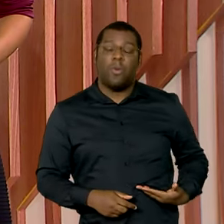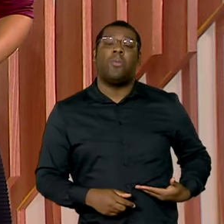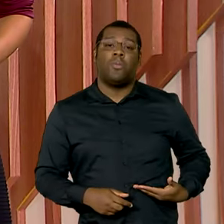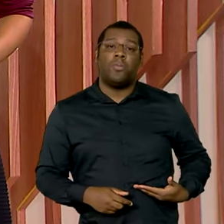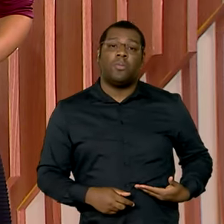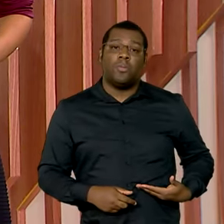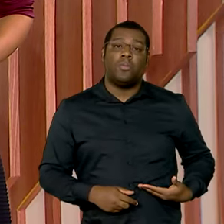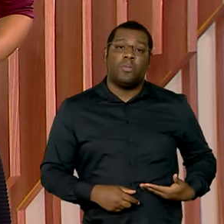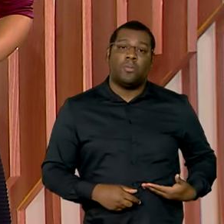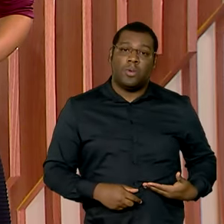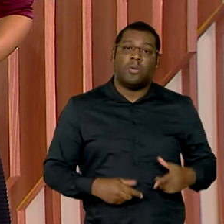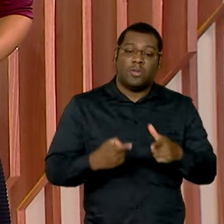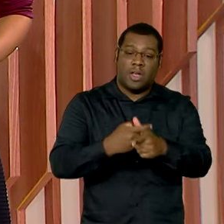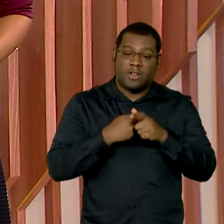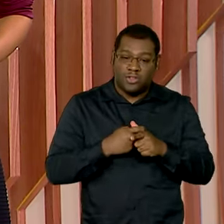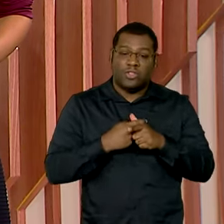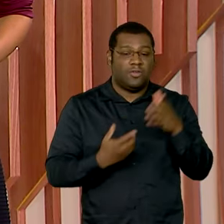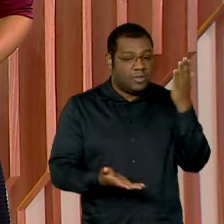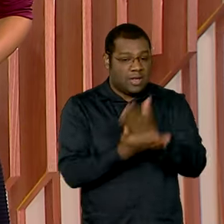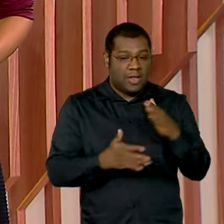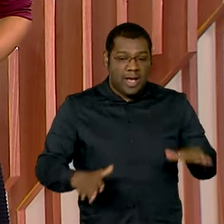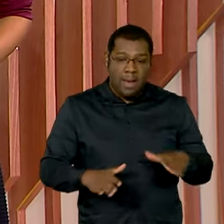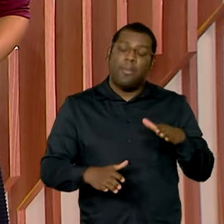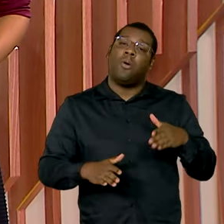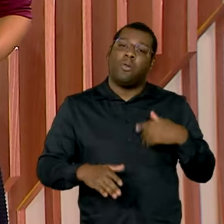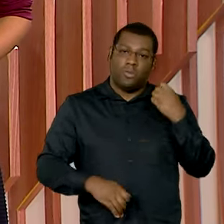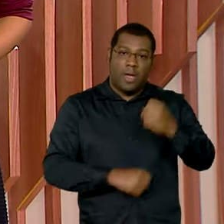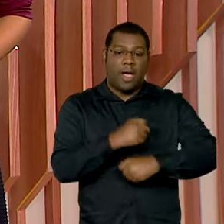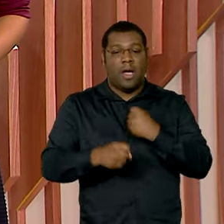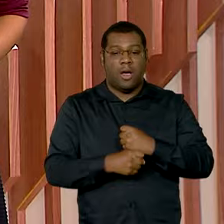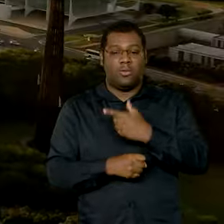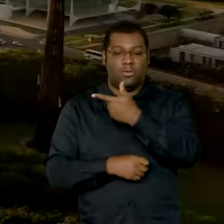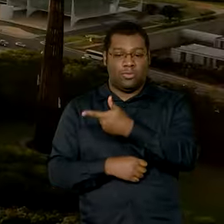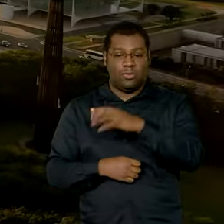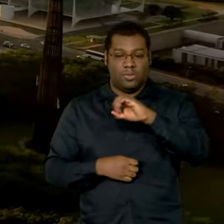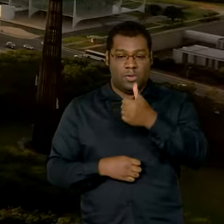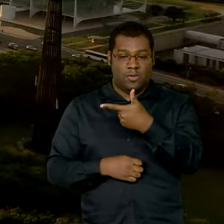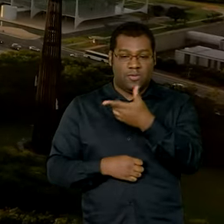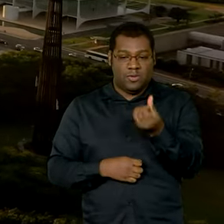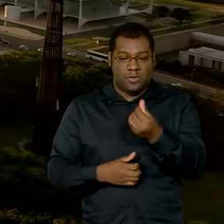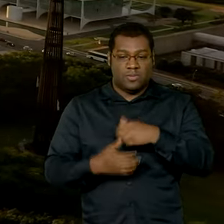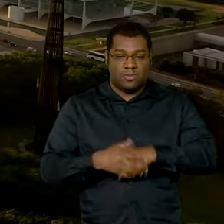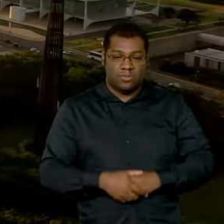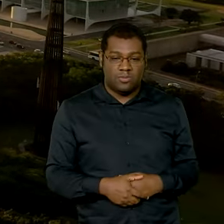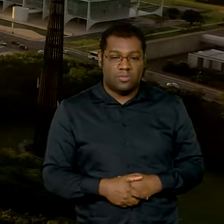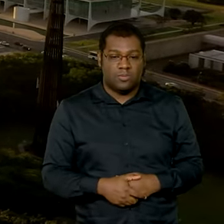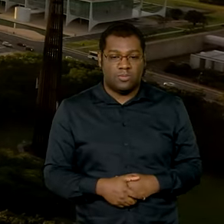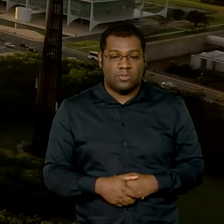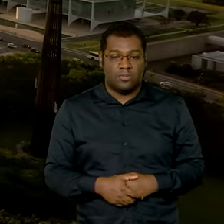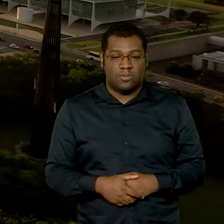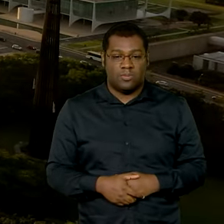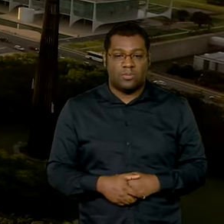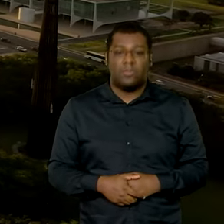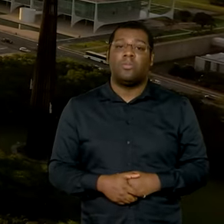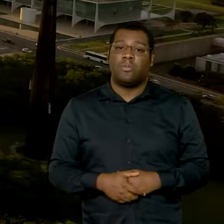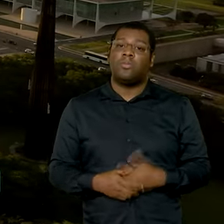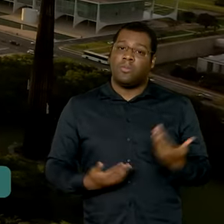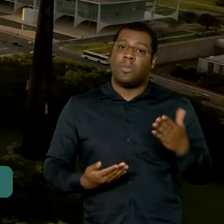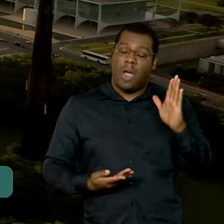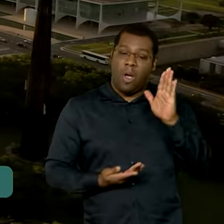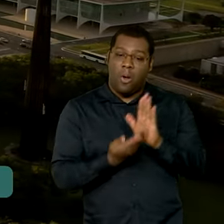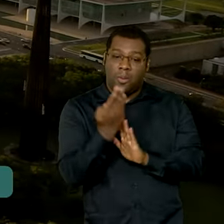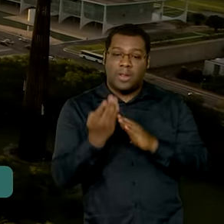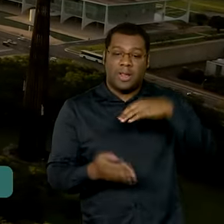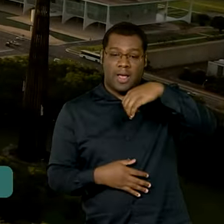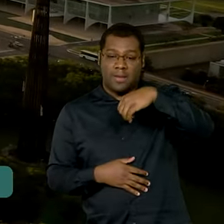2026. A repórter Luana Karen conta os detalhes. Um aumento de R$ 90,00 é o